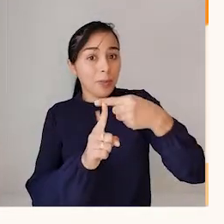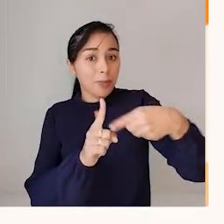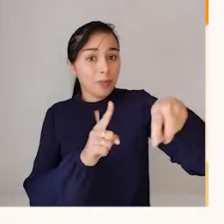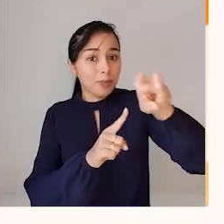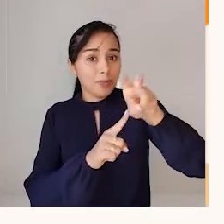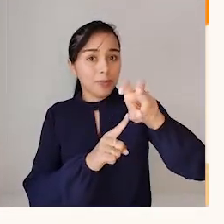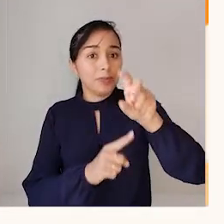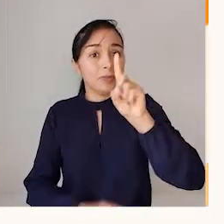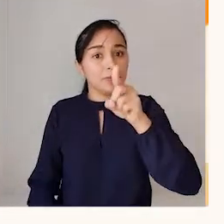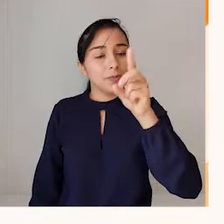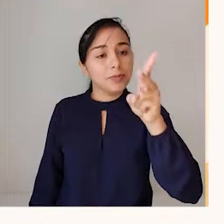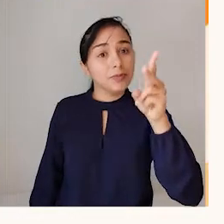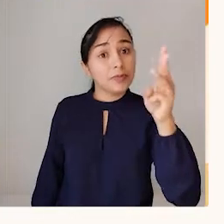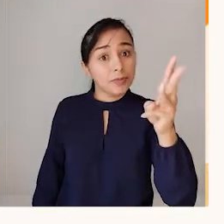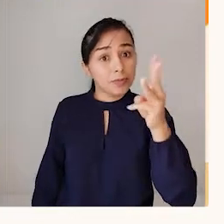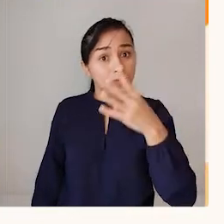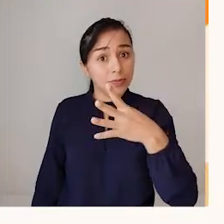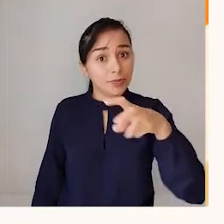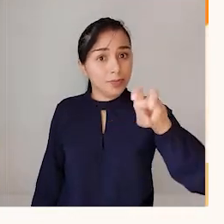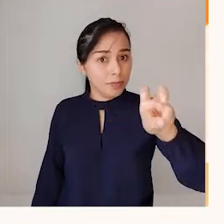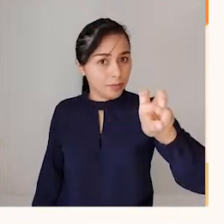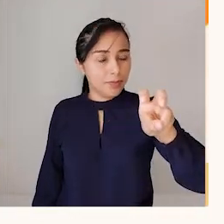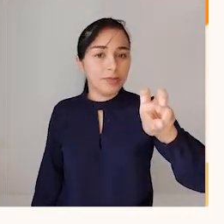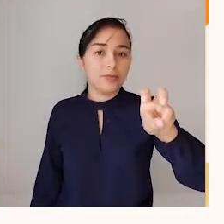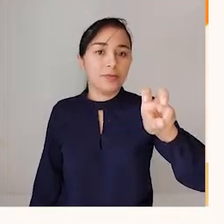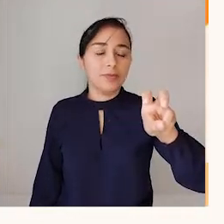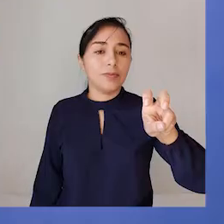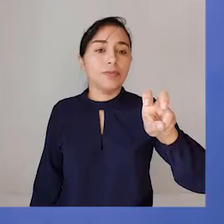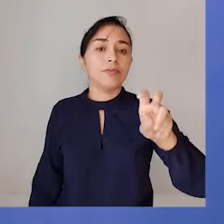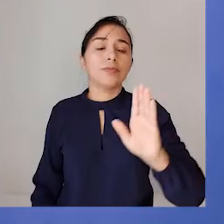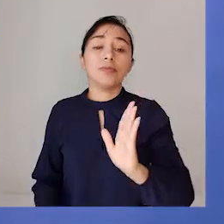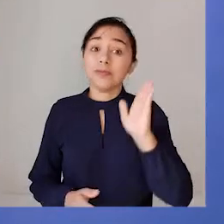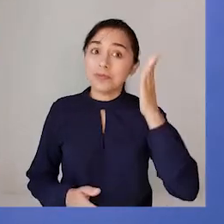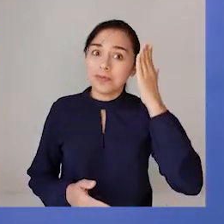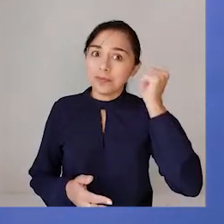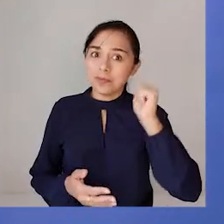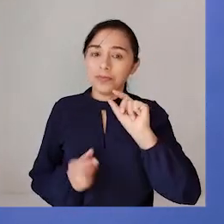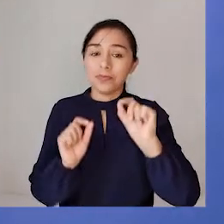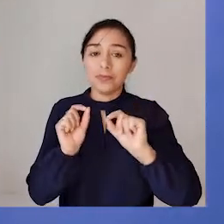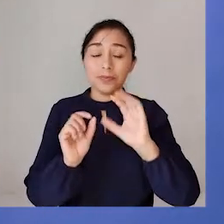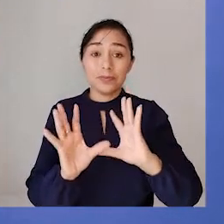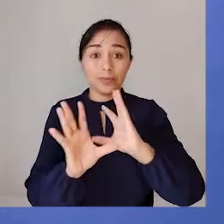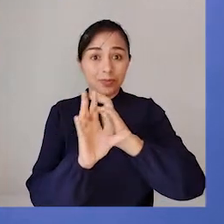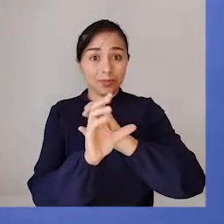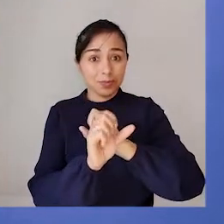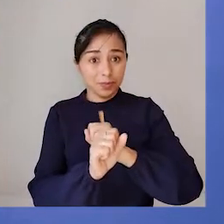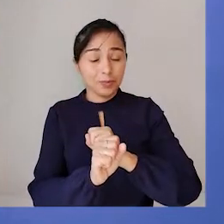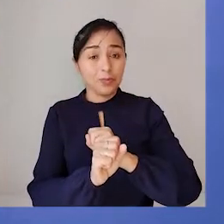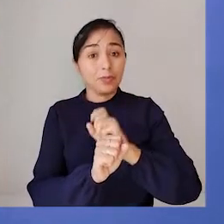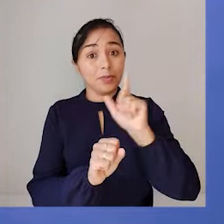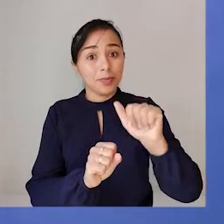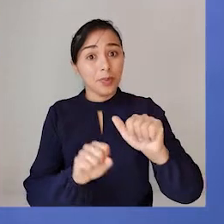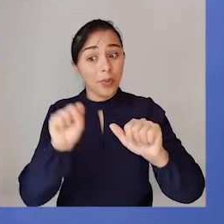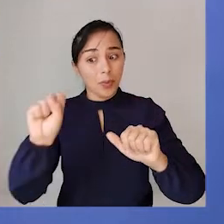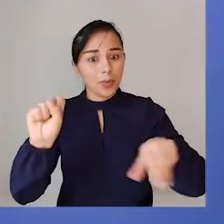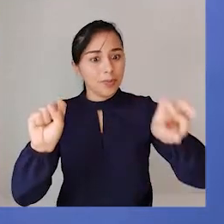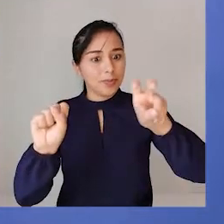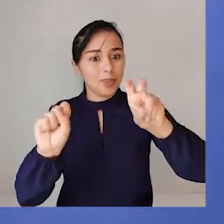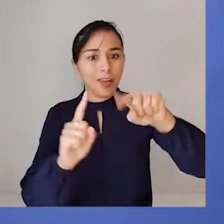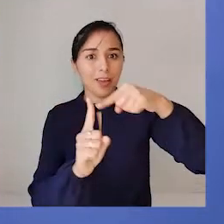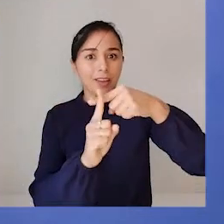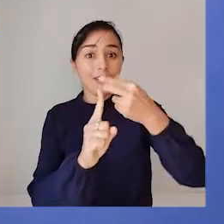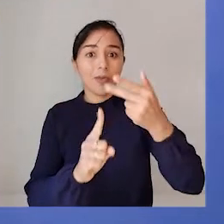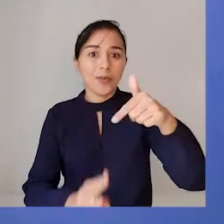Pedro. Uma, duas, três, quatro, cinco. Nós já sabemos, então, que são treze figurinhas.